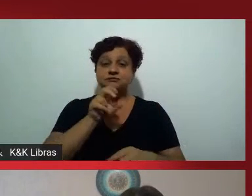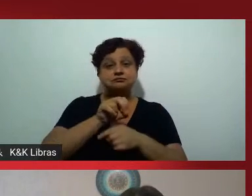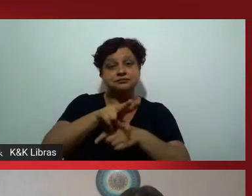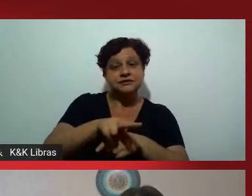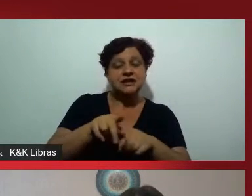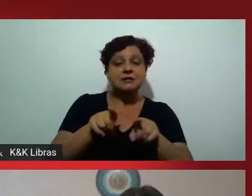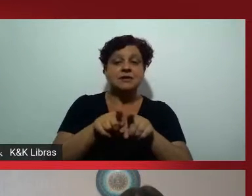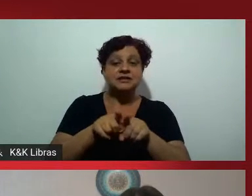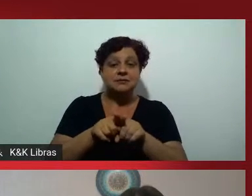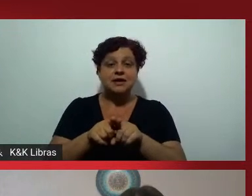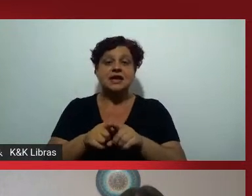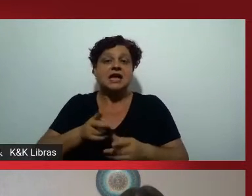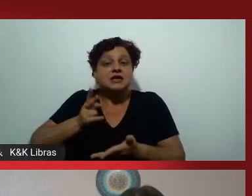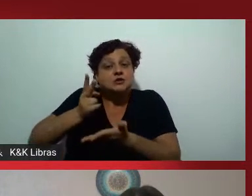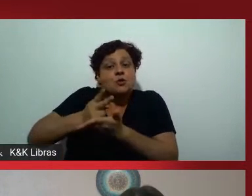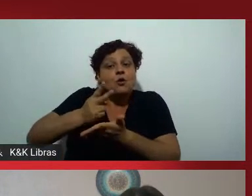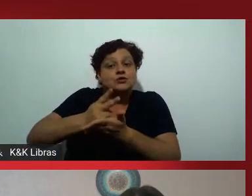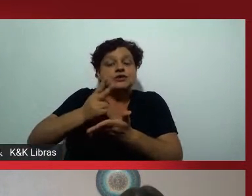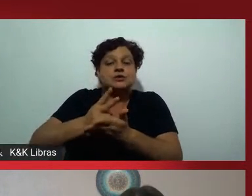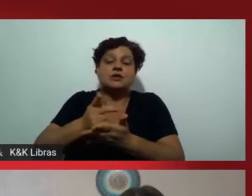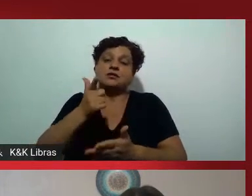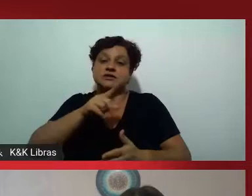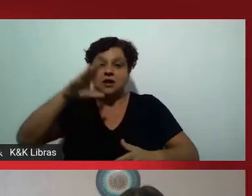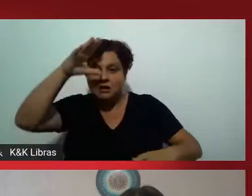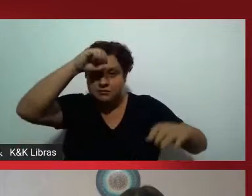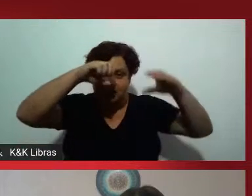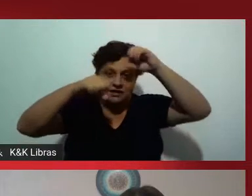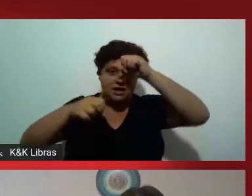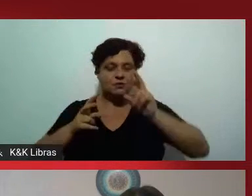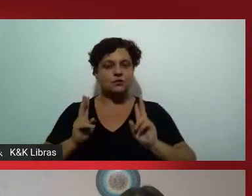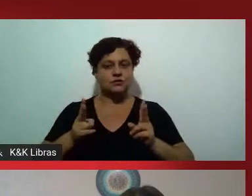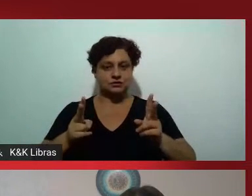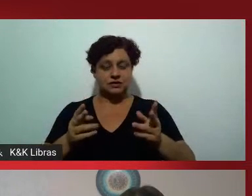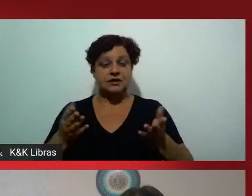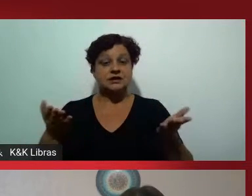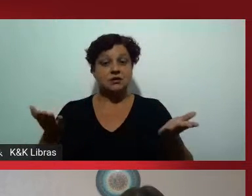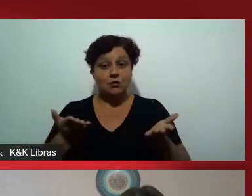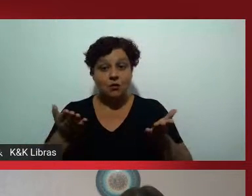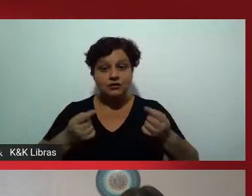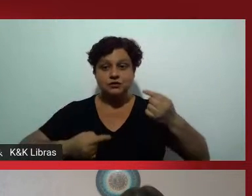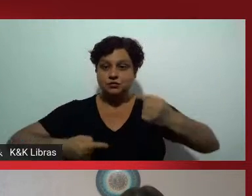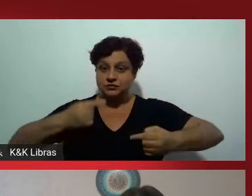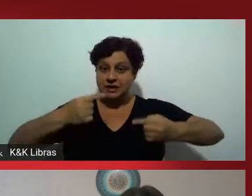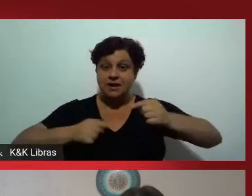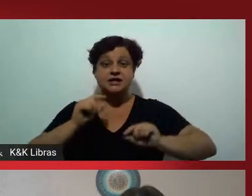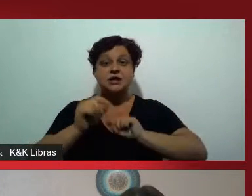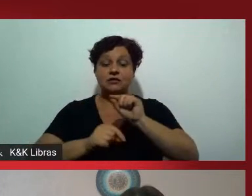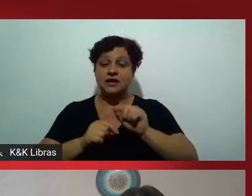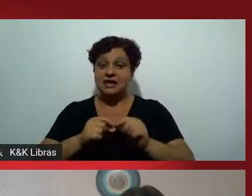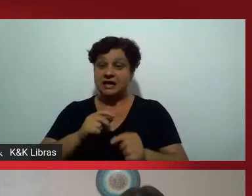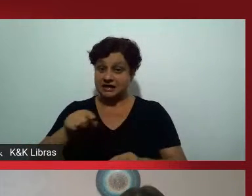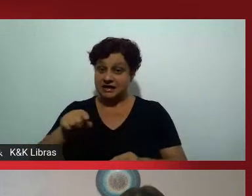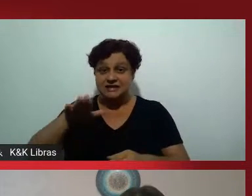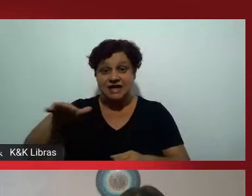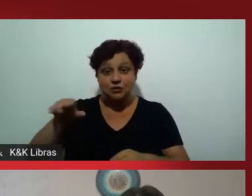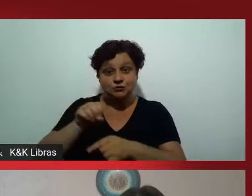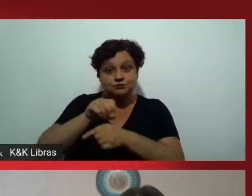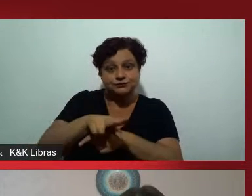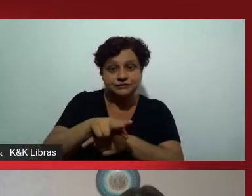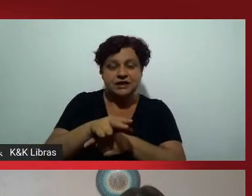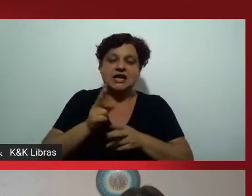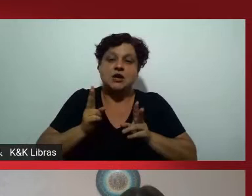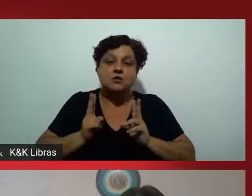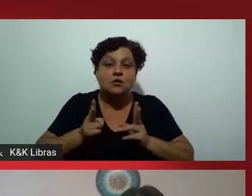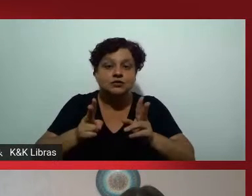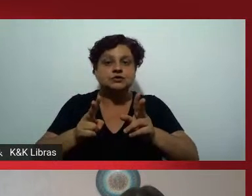que garante também uma permanência qualificada. O nosso debate atualmente é em torno dessa permanência qualificada, que o que significa,